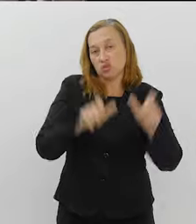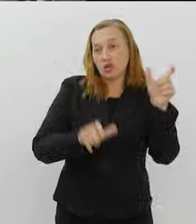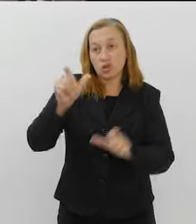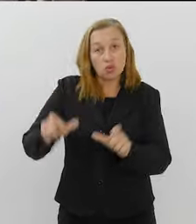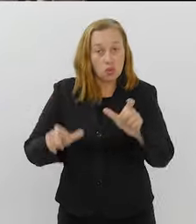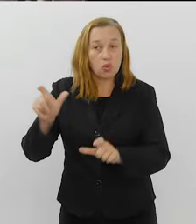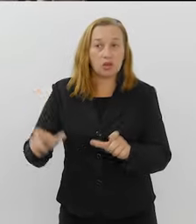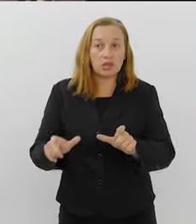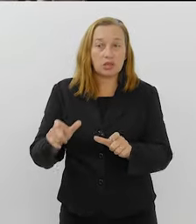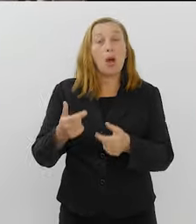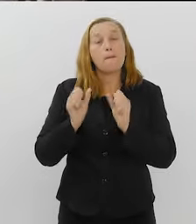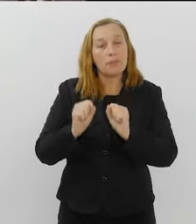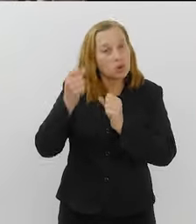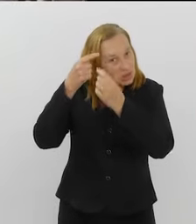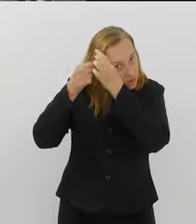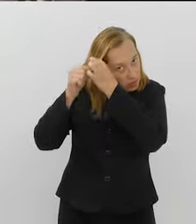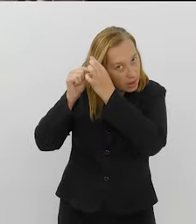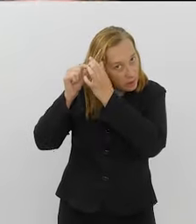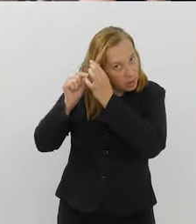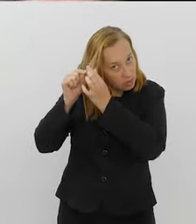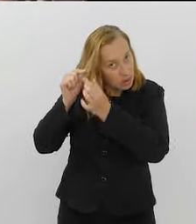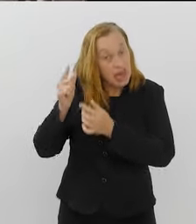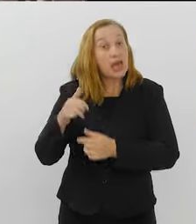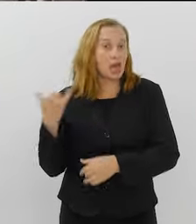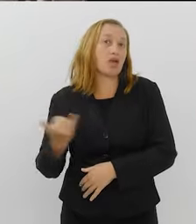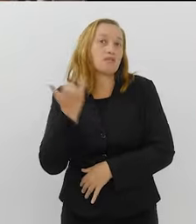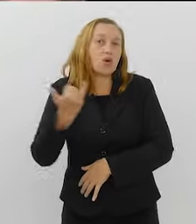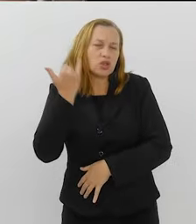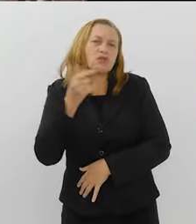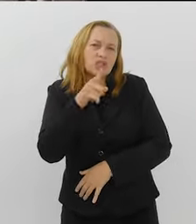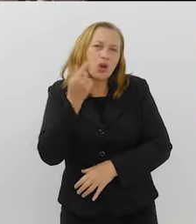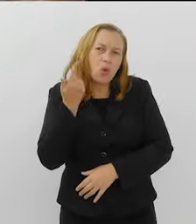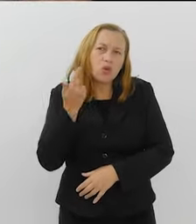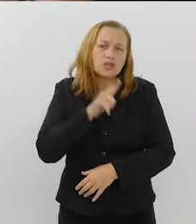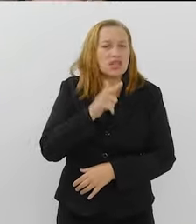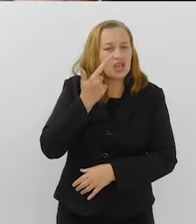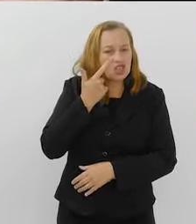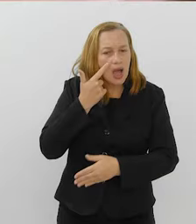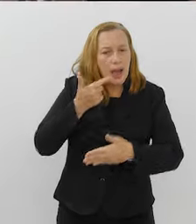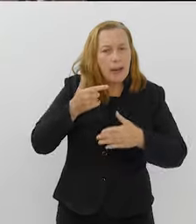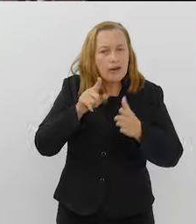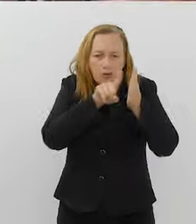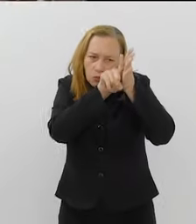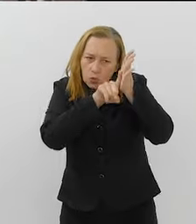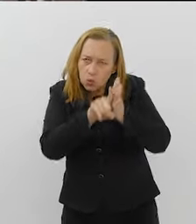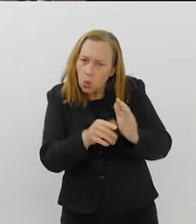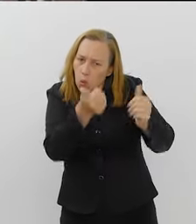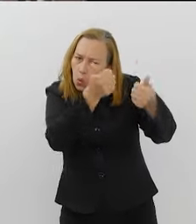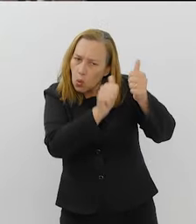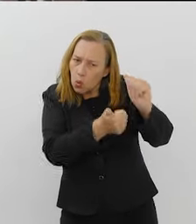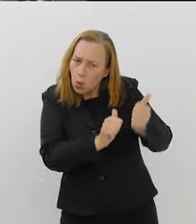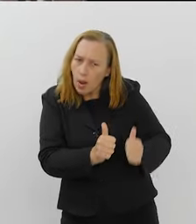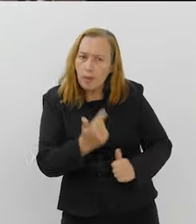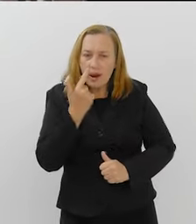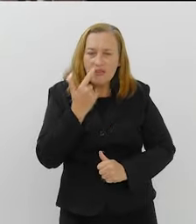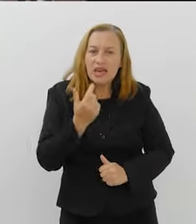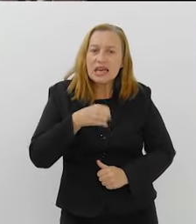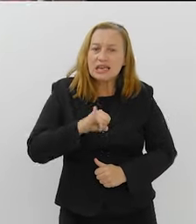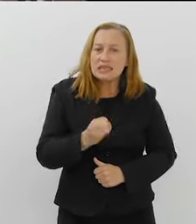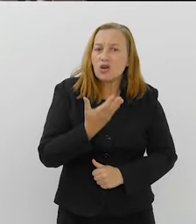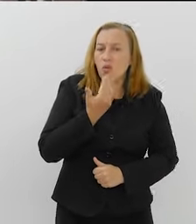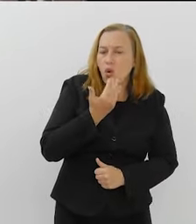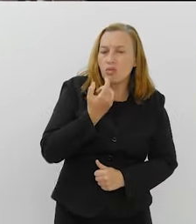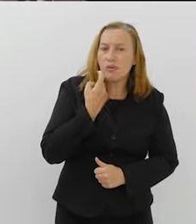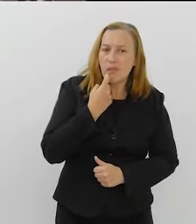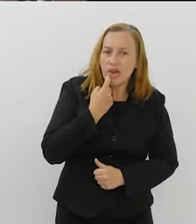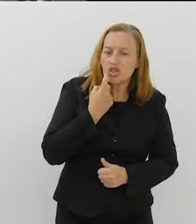um marcador importante. Aí você consegue já aproximar, dizer que quem se alimenta está sendo exposto. Mas esse